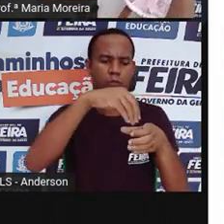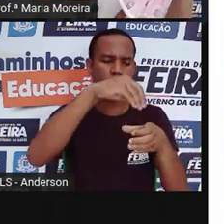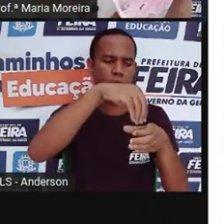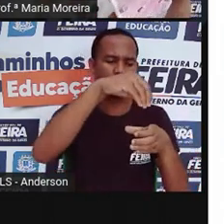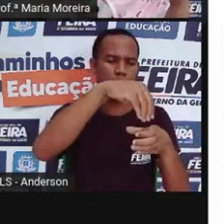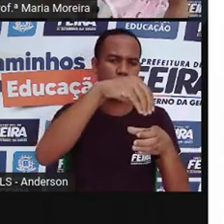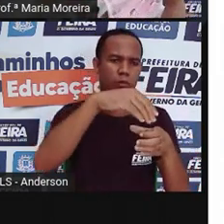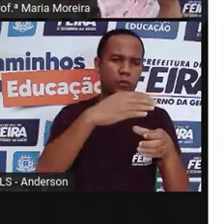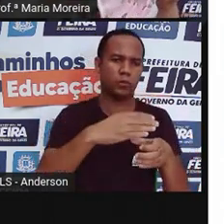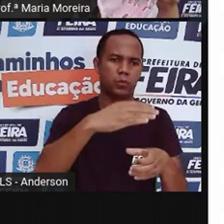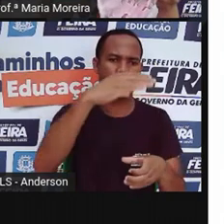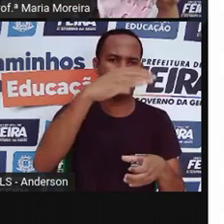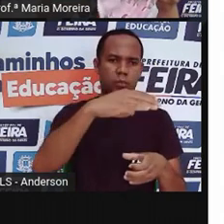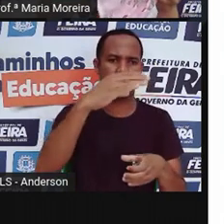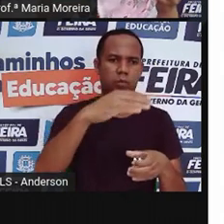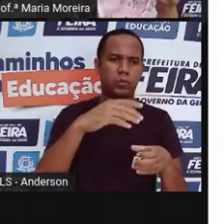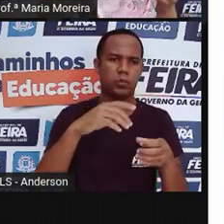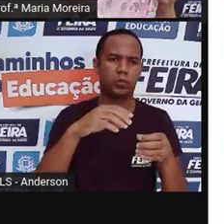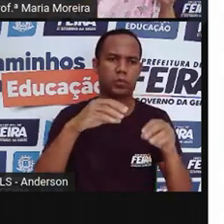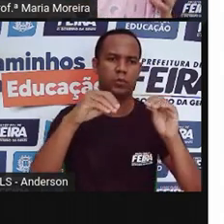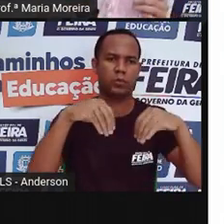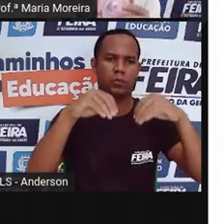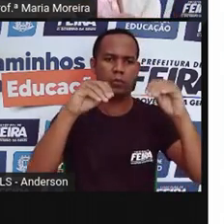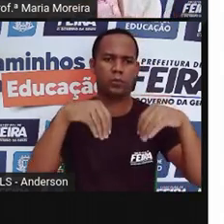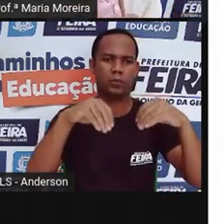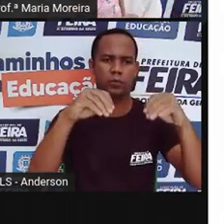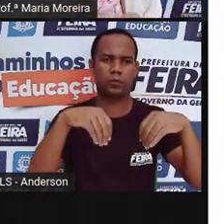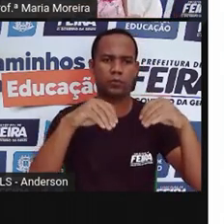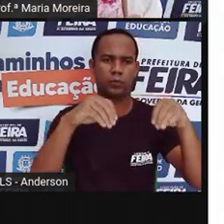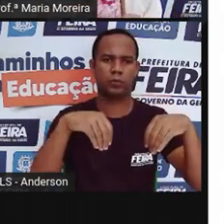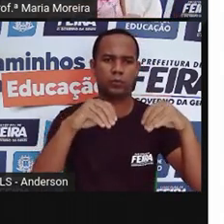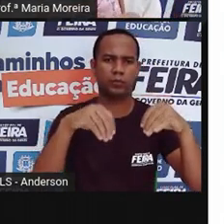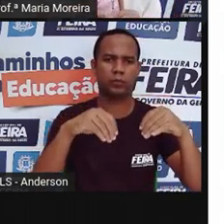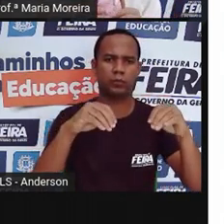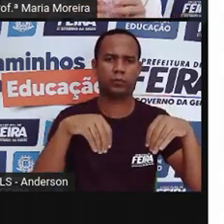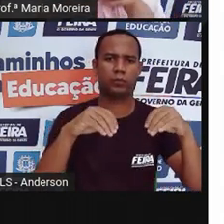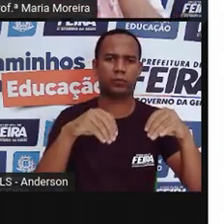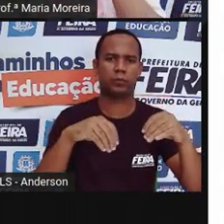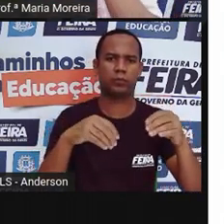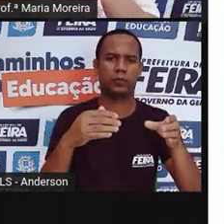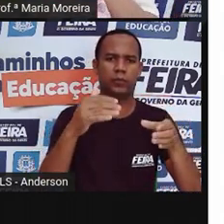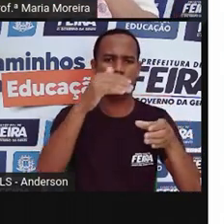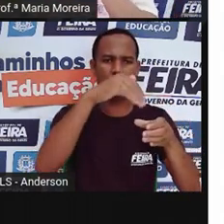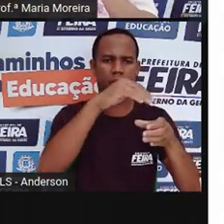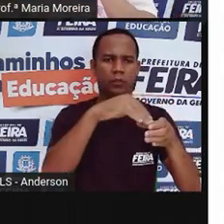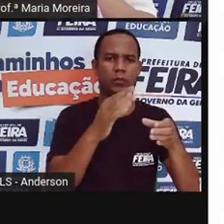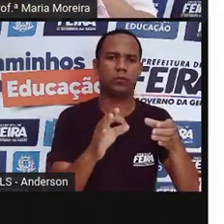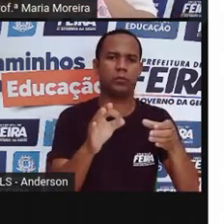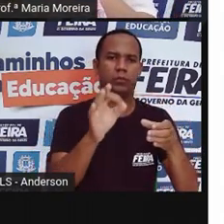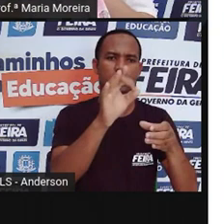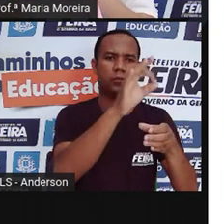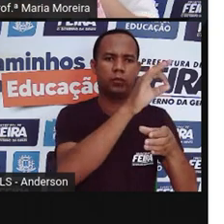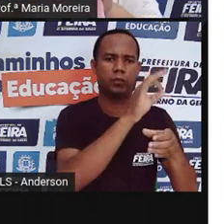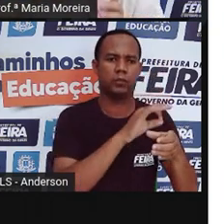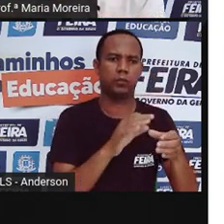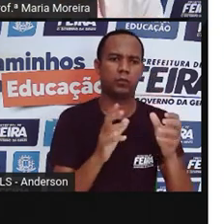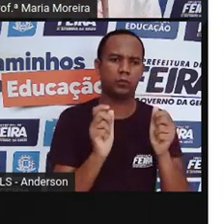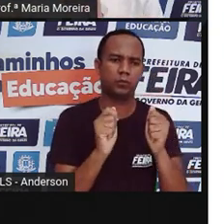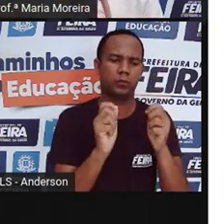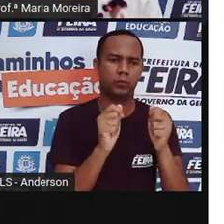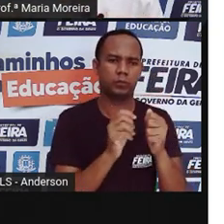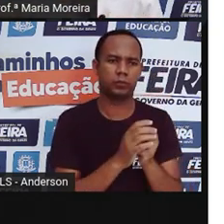tecido. é uma boneca toda feita de pano, tá, gente? E com enchimento, esse enchimento que tá aí na foto, então a Josefina a pode apertar,